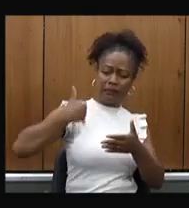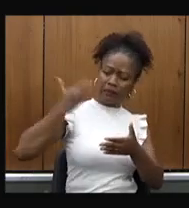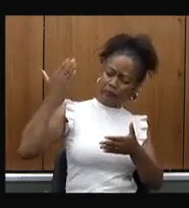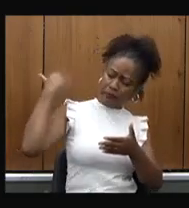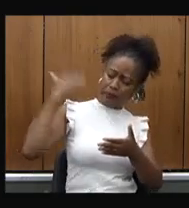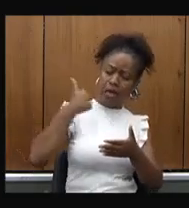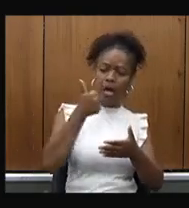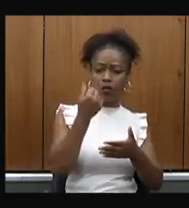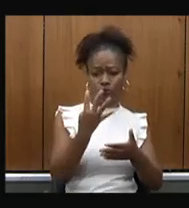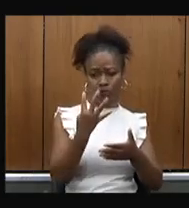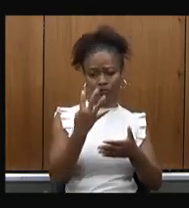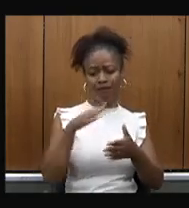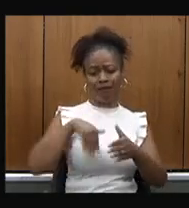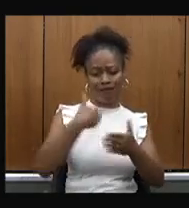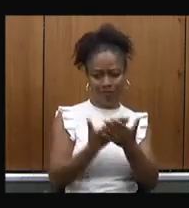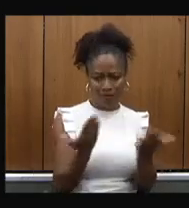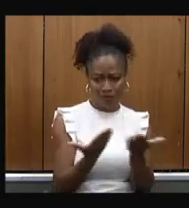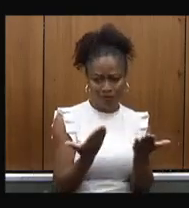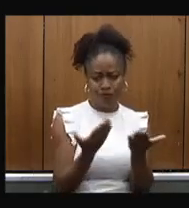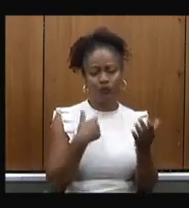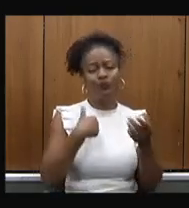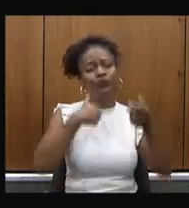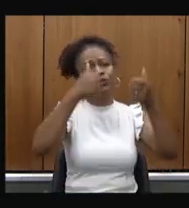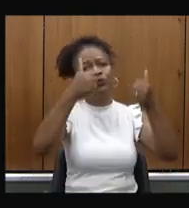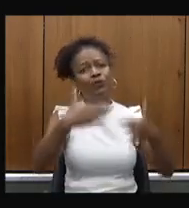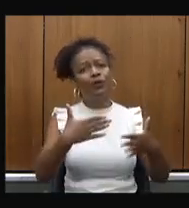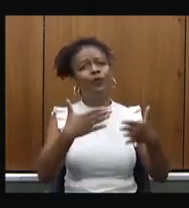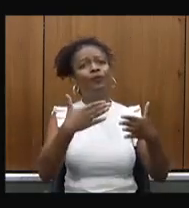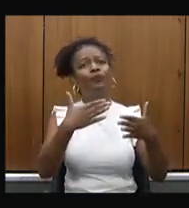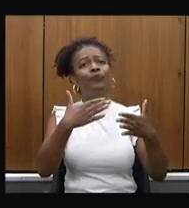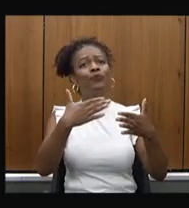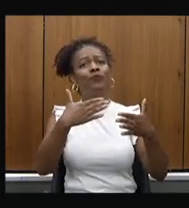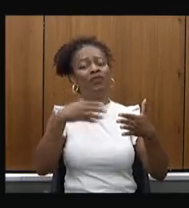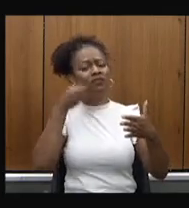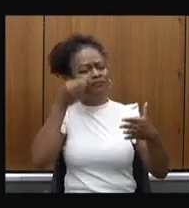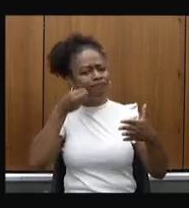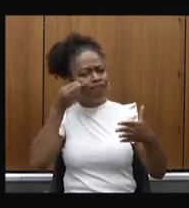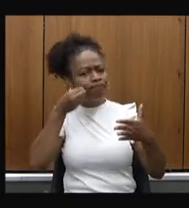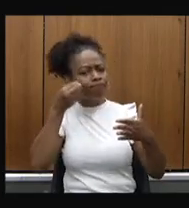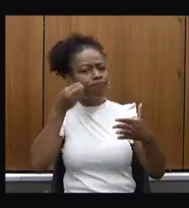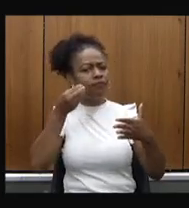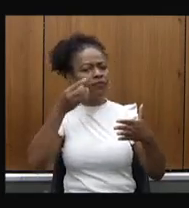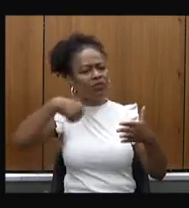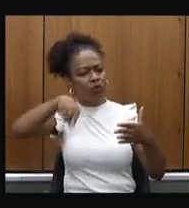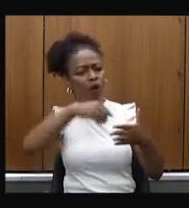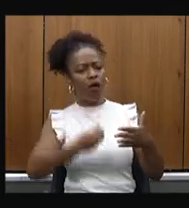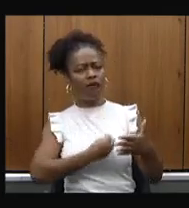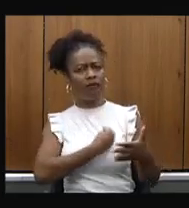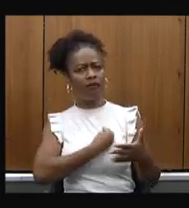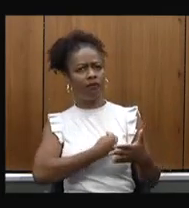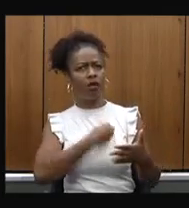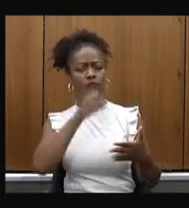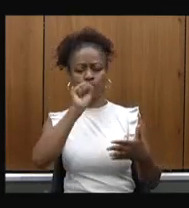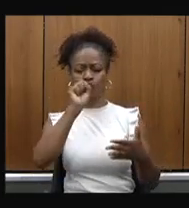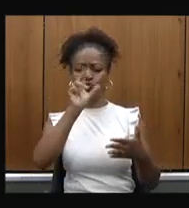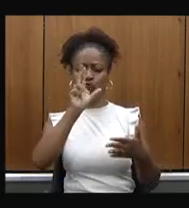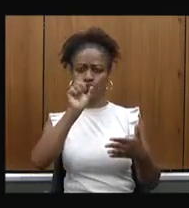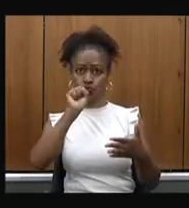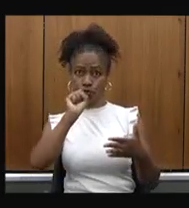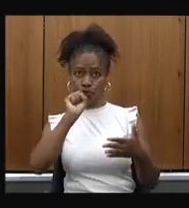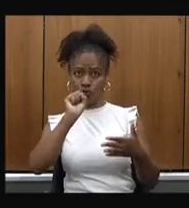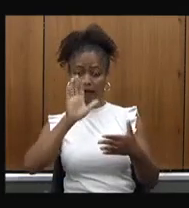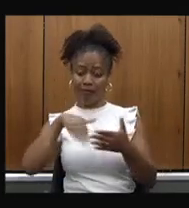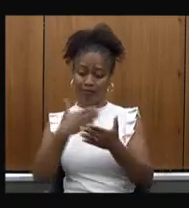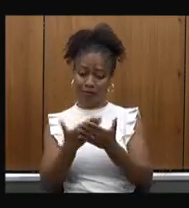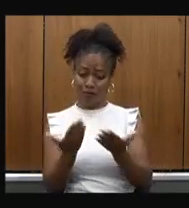com muita propriedade que a gente vive o SUS de saúde pública desde a portaria do hospital foi meu primeiro